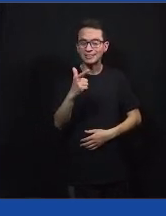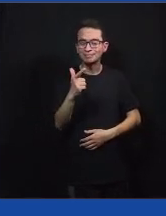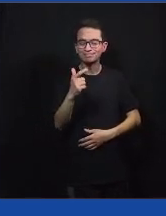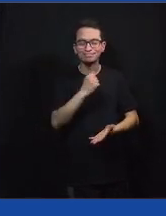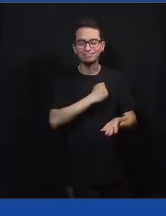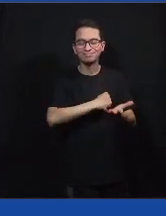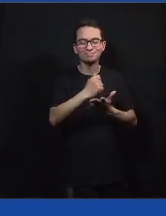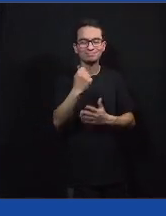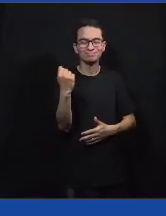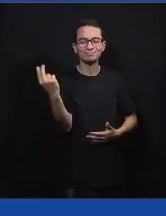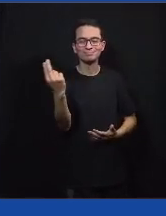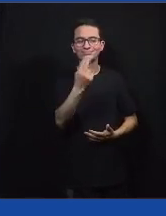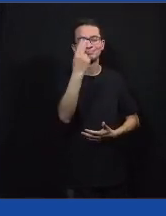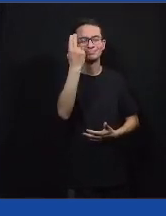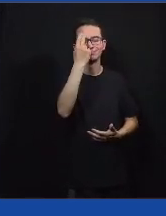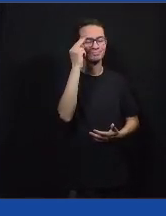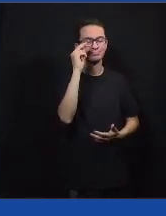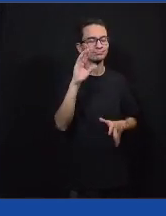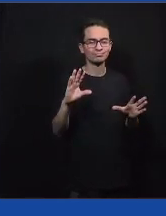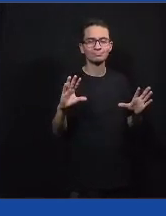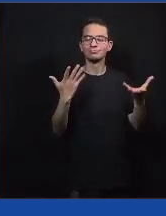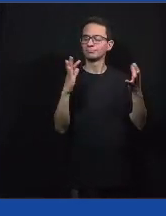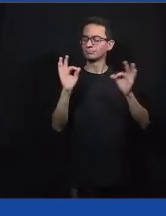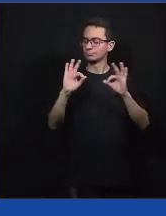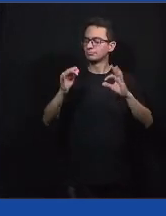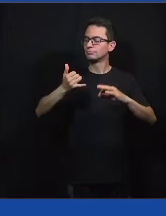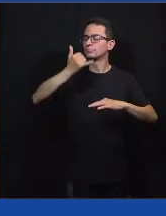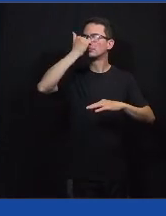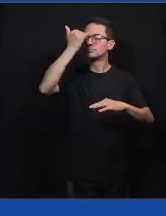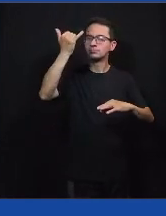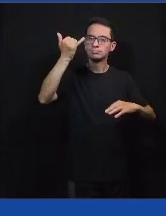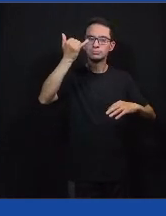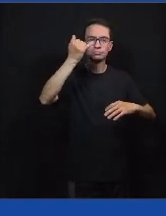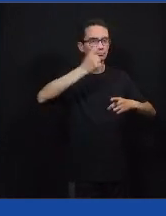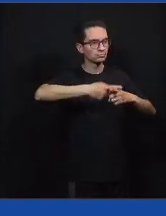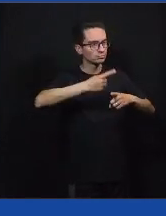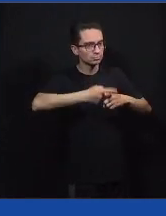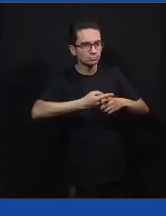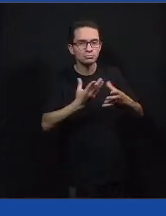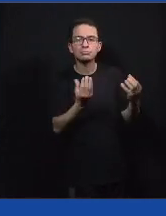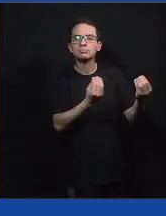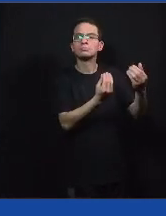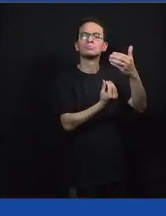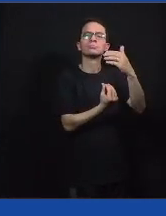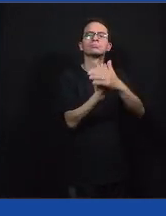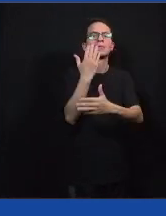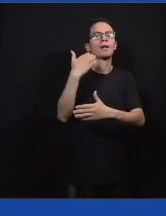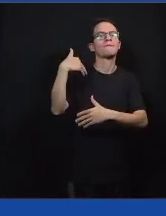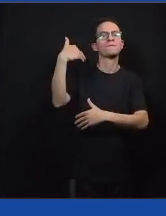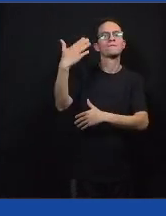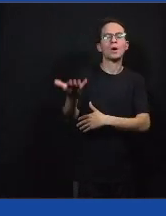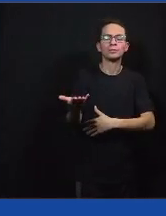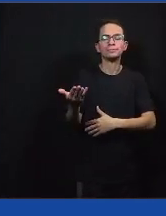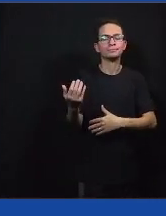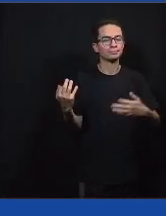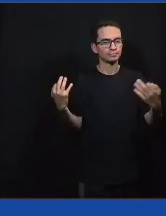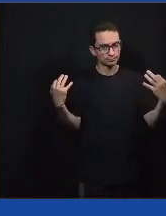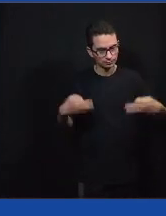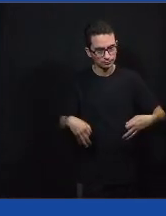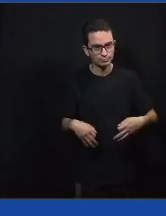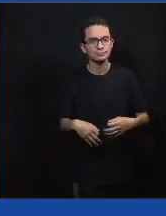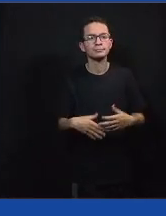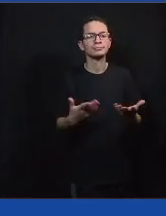acontece, a gente deixa de incluir muita coisa que fica de fora, né? E que é de